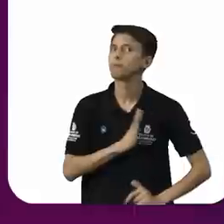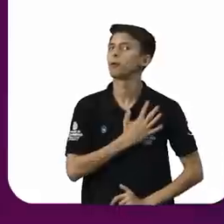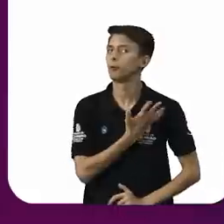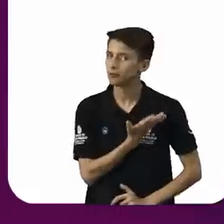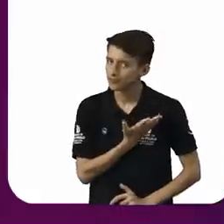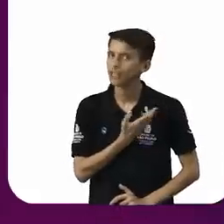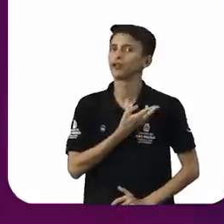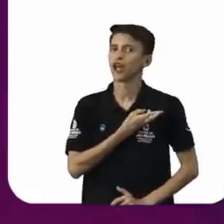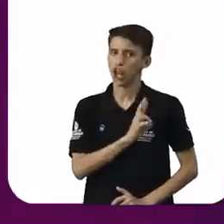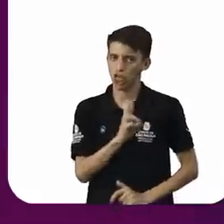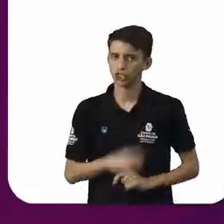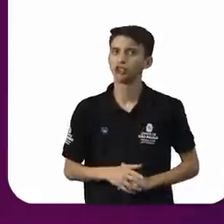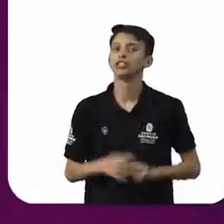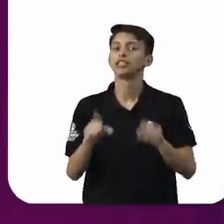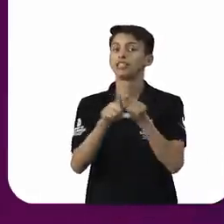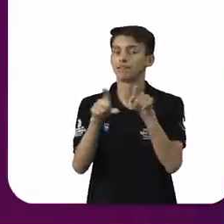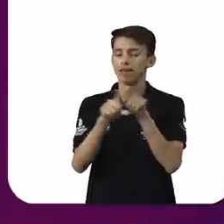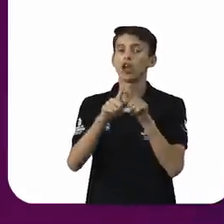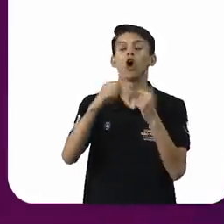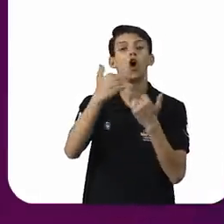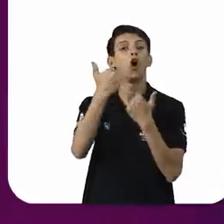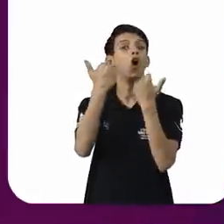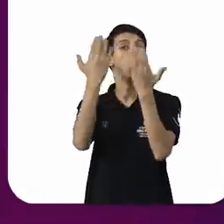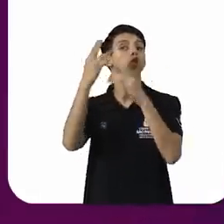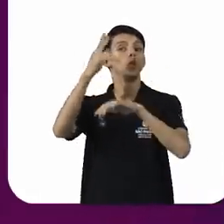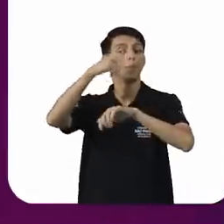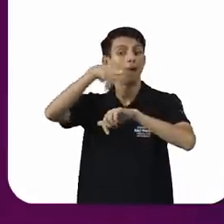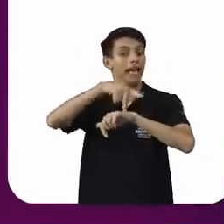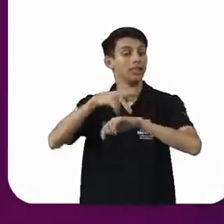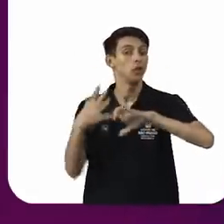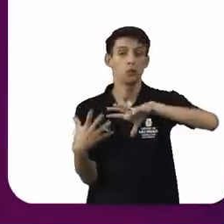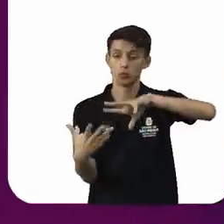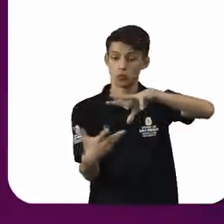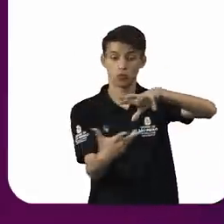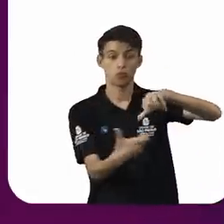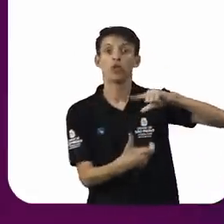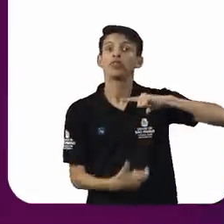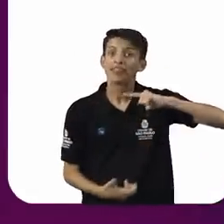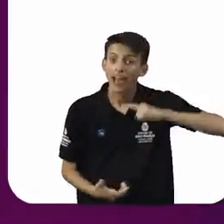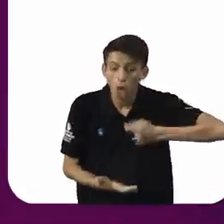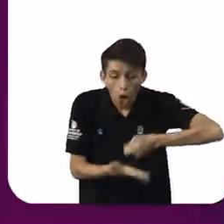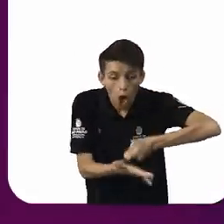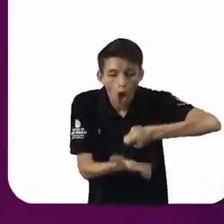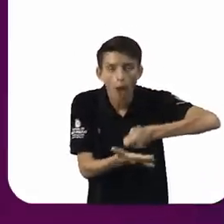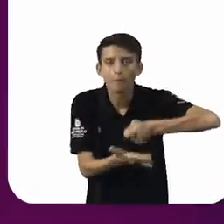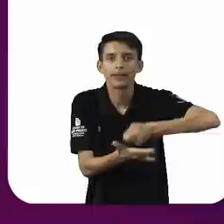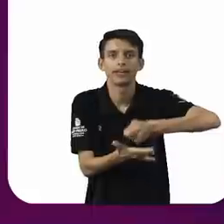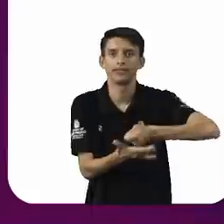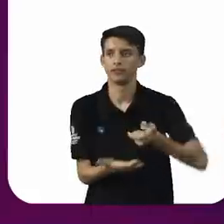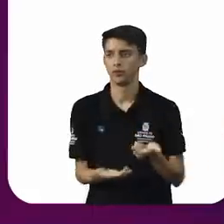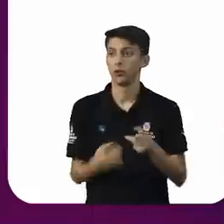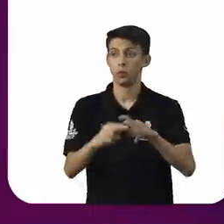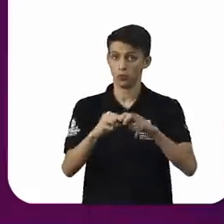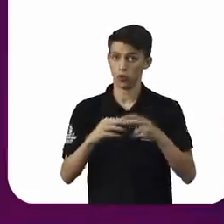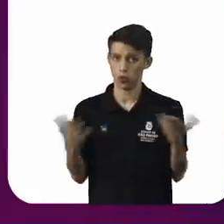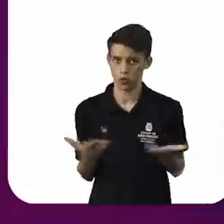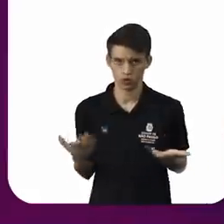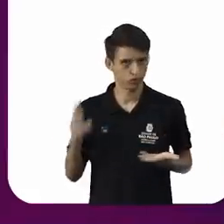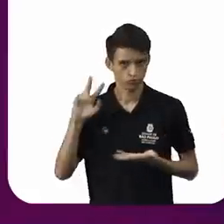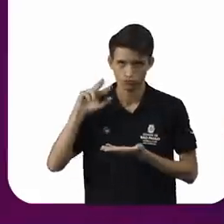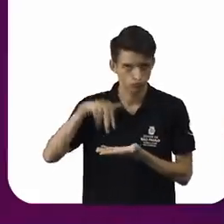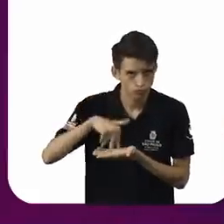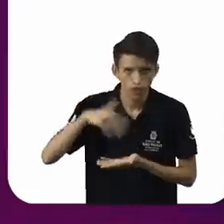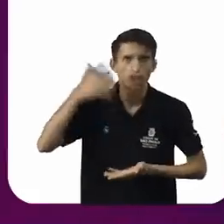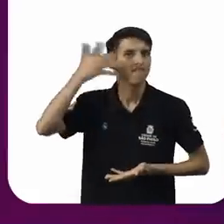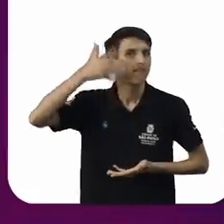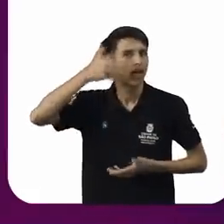e de cerceamento da liberdade de crença no mundo todo. Nós já temos. E é por isso que nós estamos aqui, porque essa é a nossa